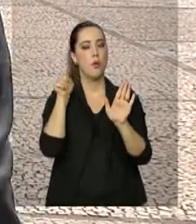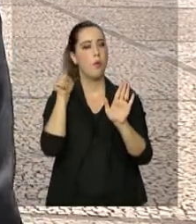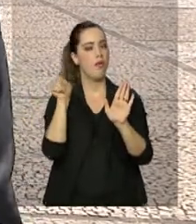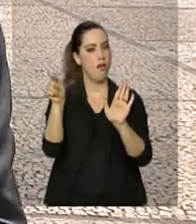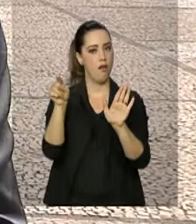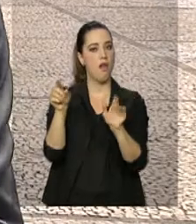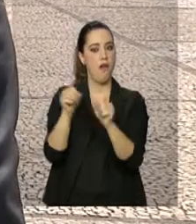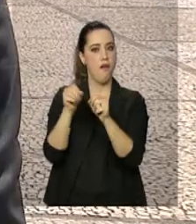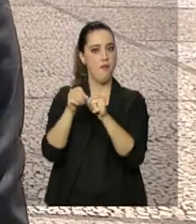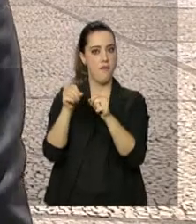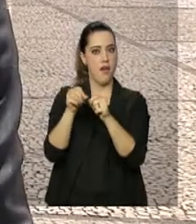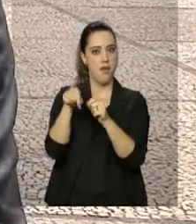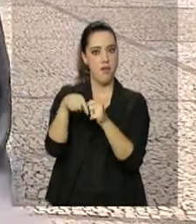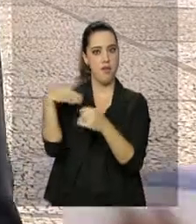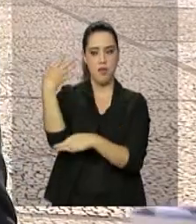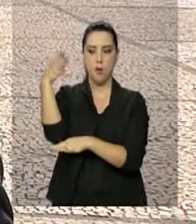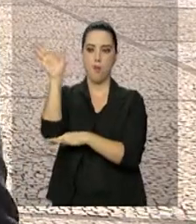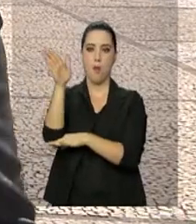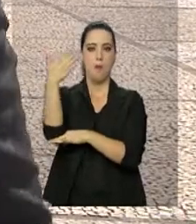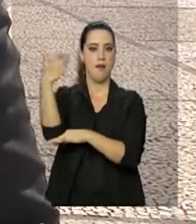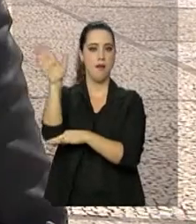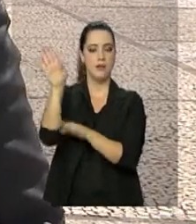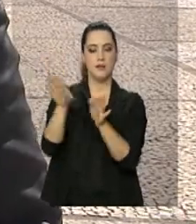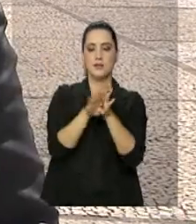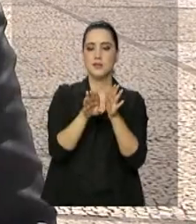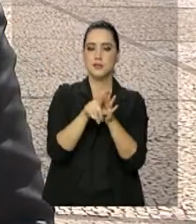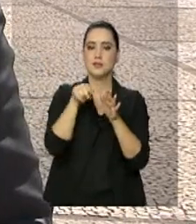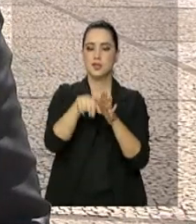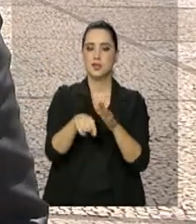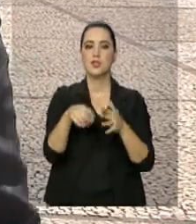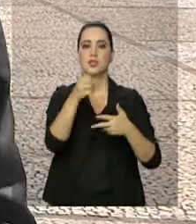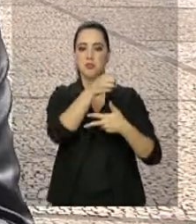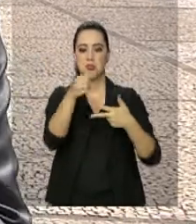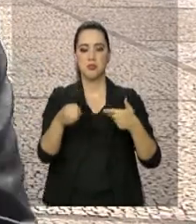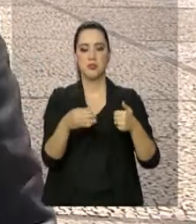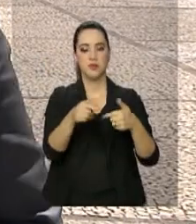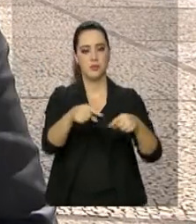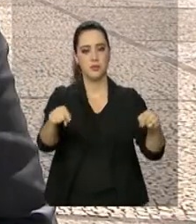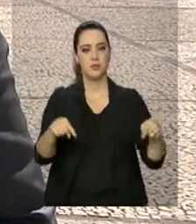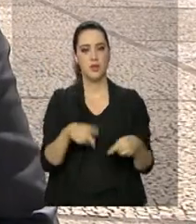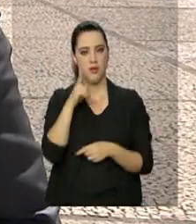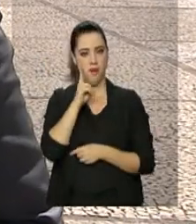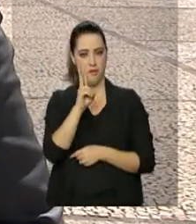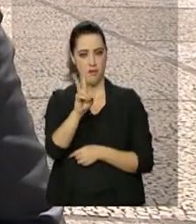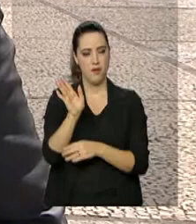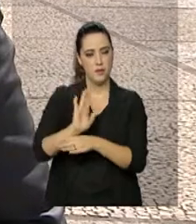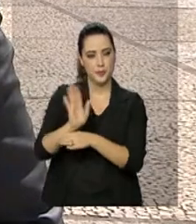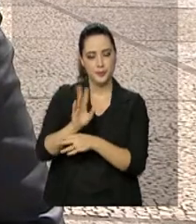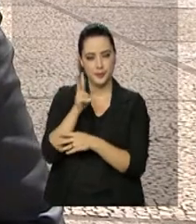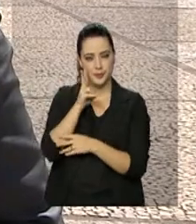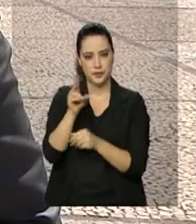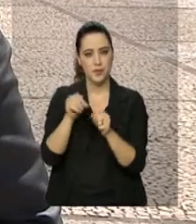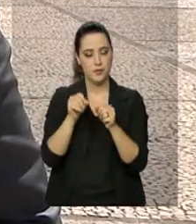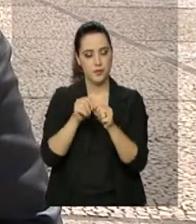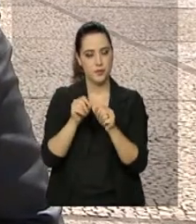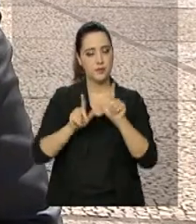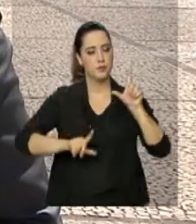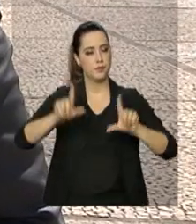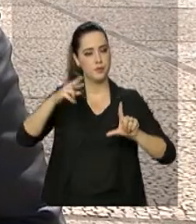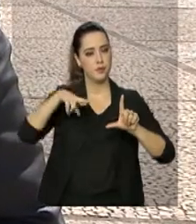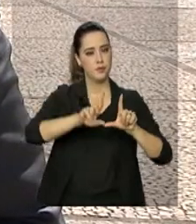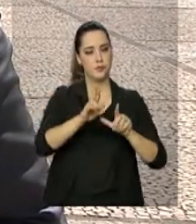é produzida, é confeccionada, e chega aqui à Praça dos Três Poderes. Vamos acompanhar essa matéria produzida pela